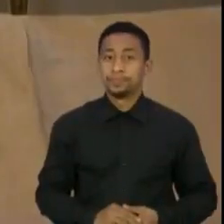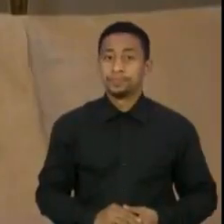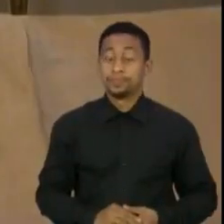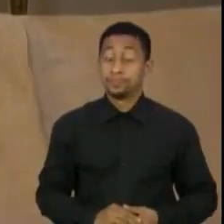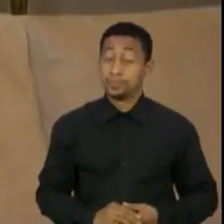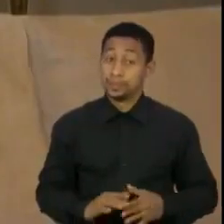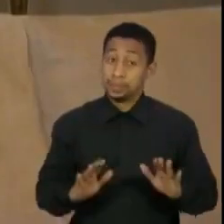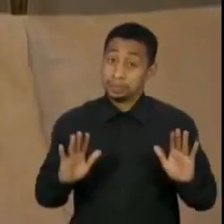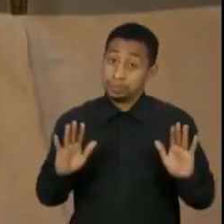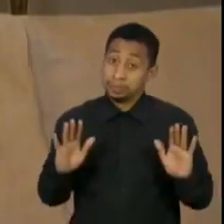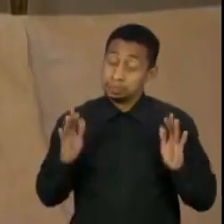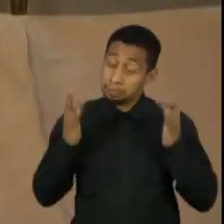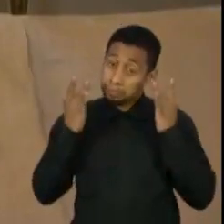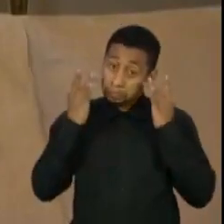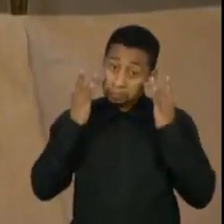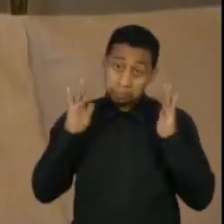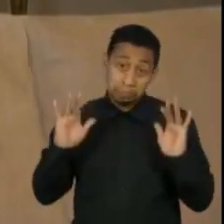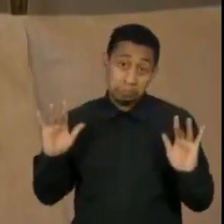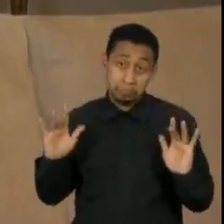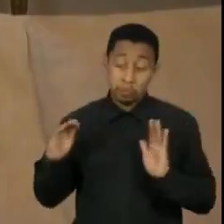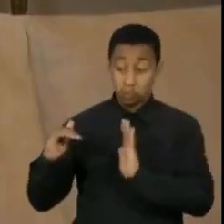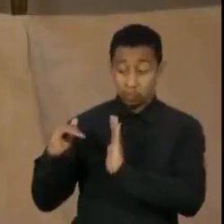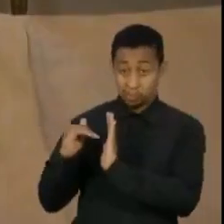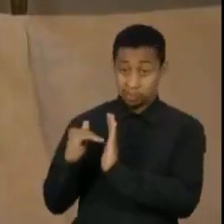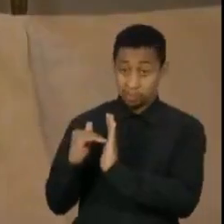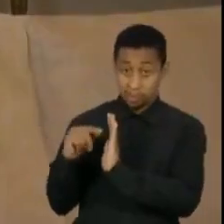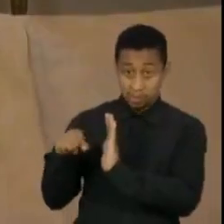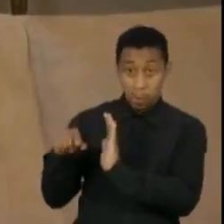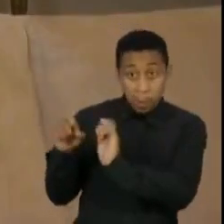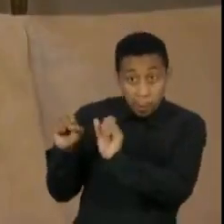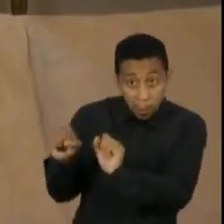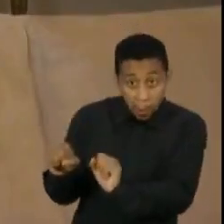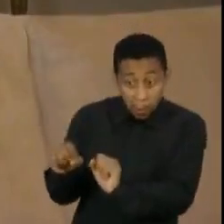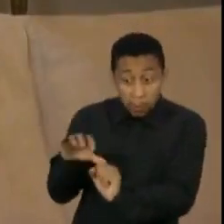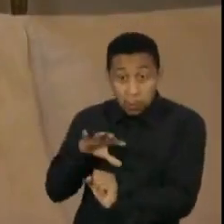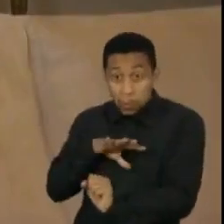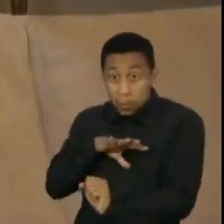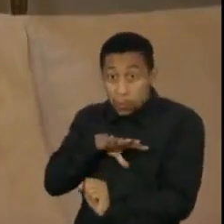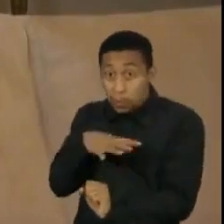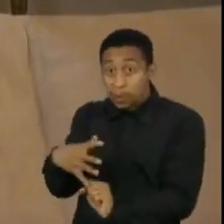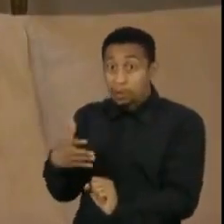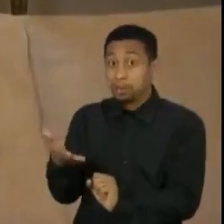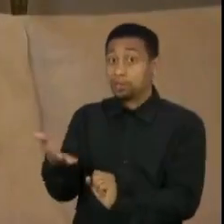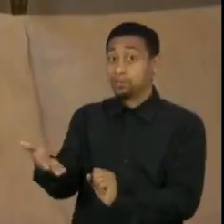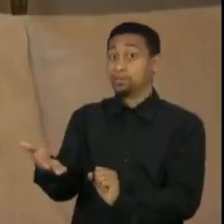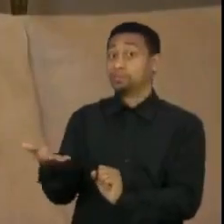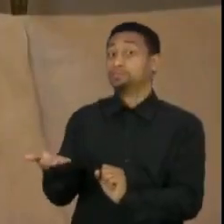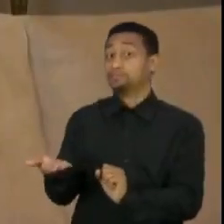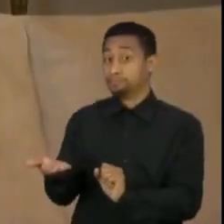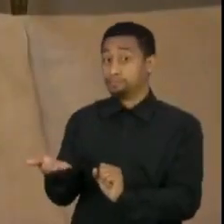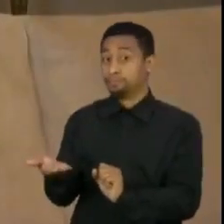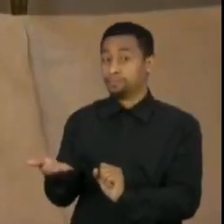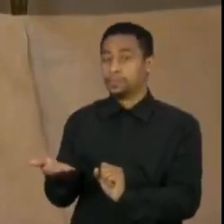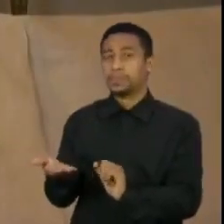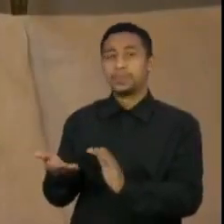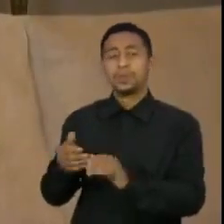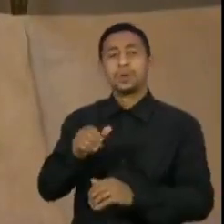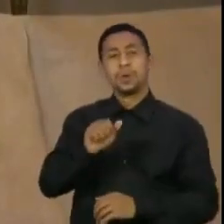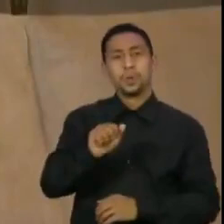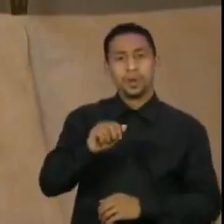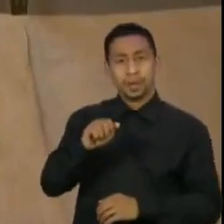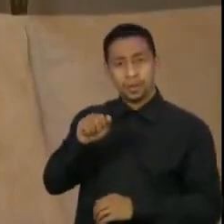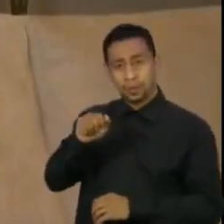Não sei se o Senado tem essa coragem cívica, não. Aliás, o André